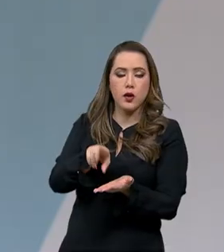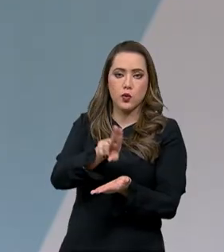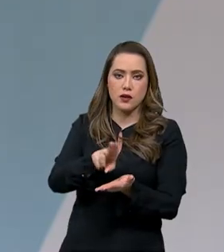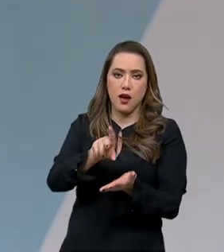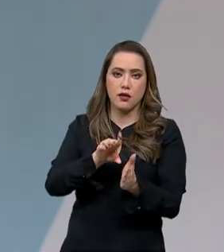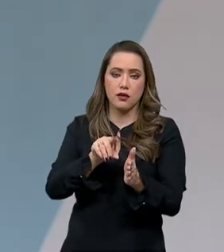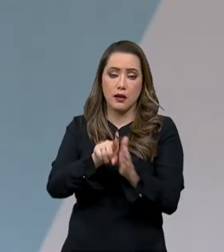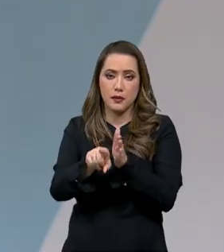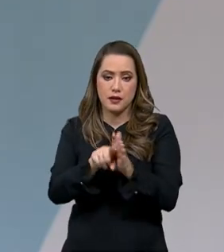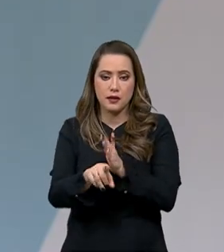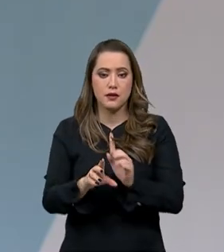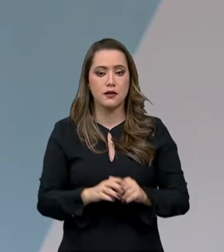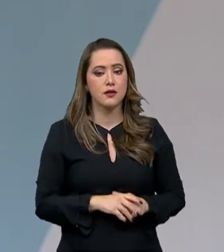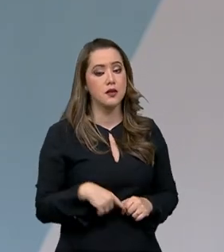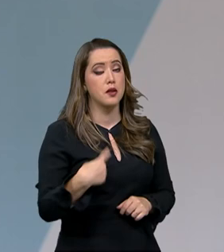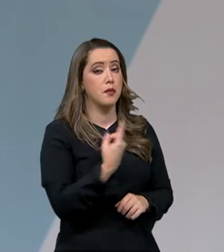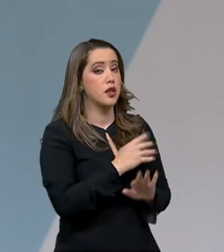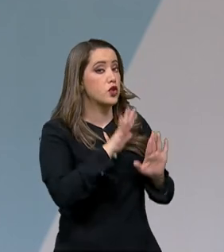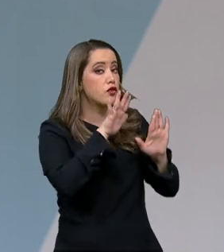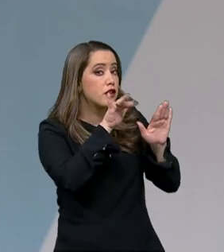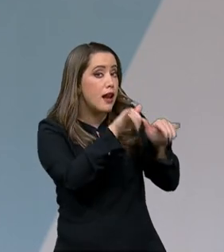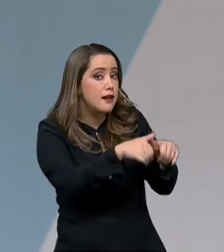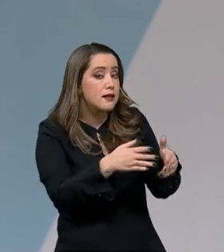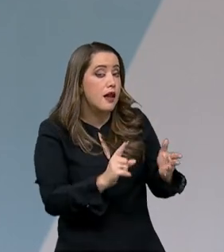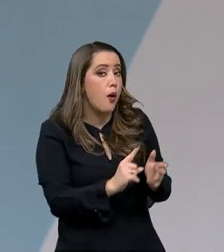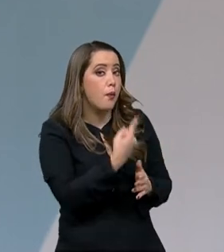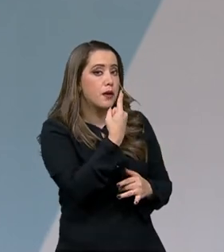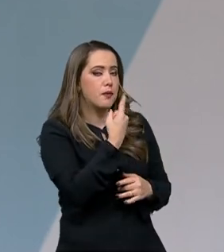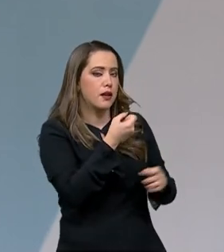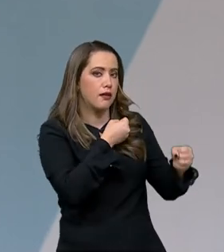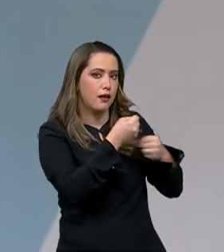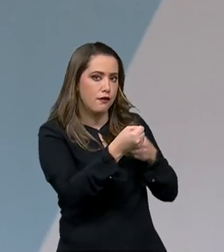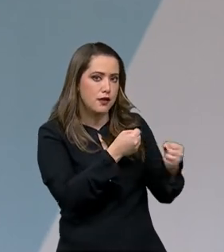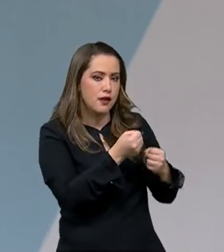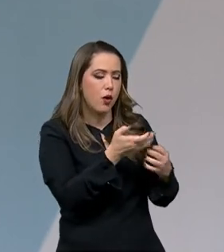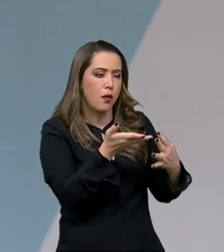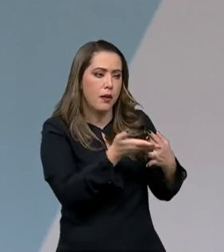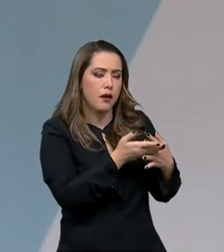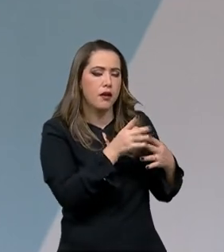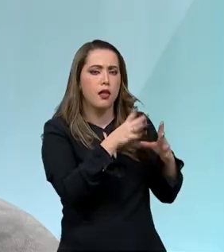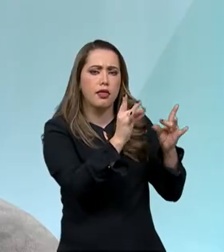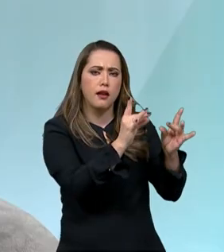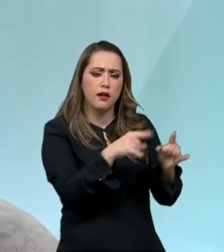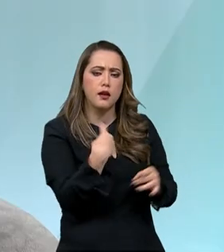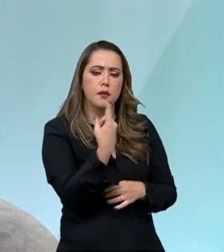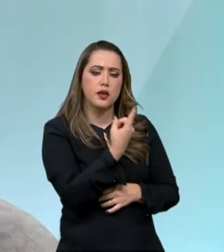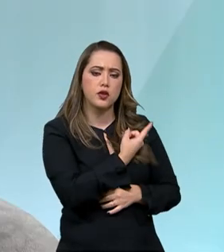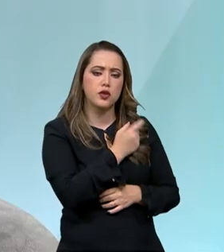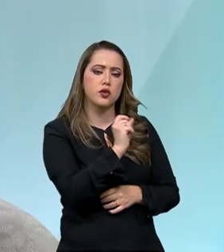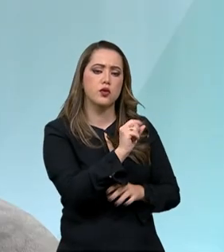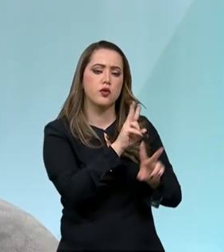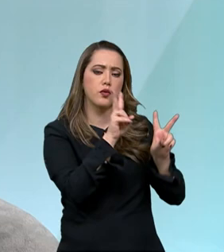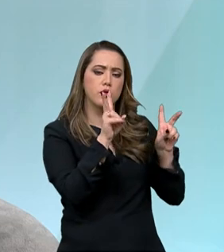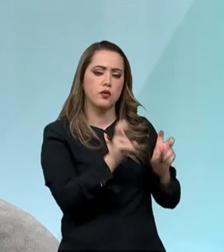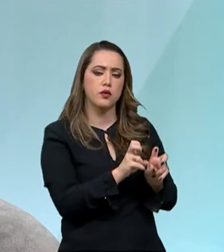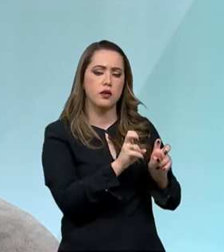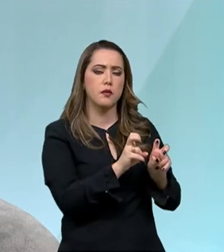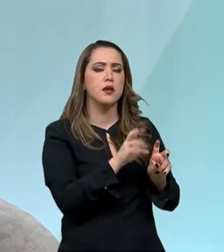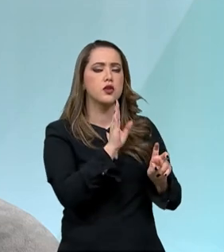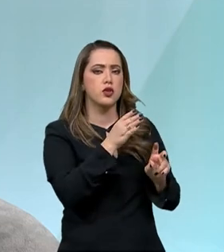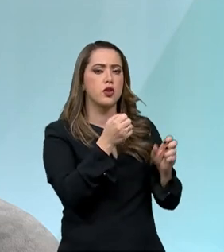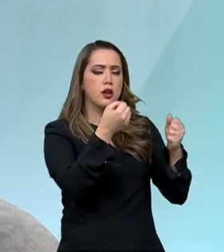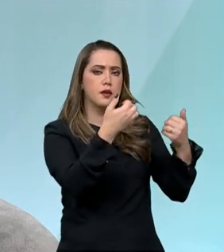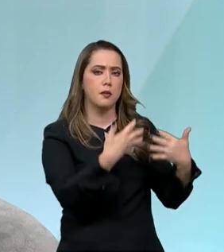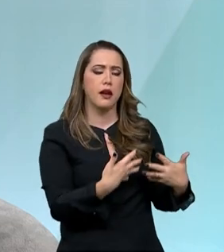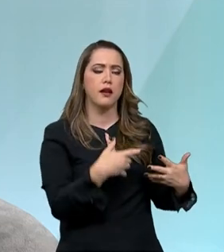Tá certo. Para nós fecharmos essa primeira parte da entrevista, eu vou pedir para o senhor detalhar um pouquinho aquele aspecto já mencionado